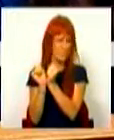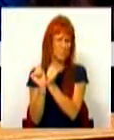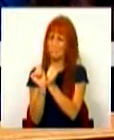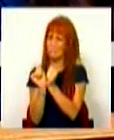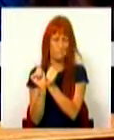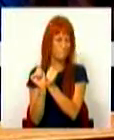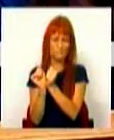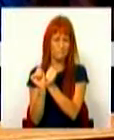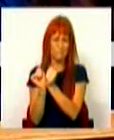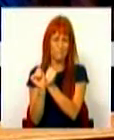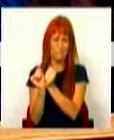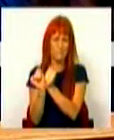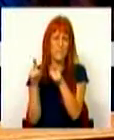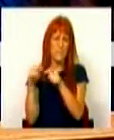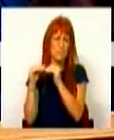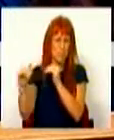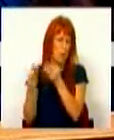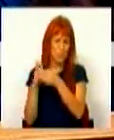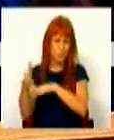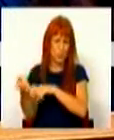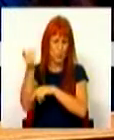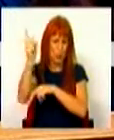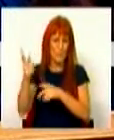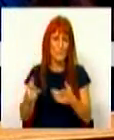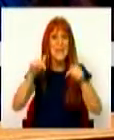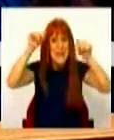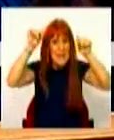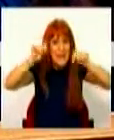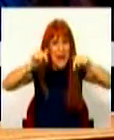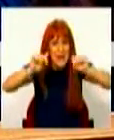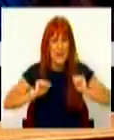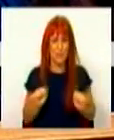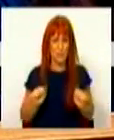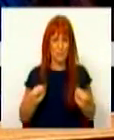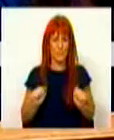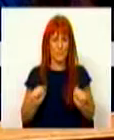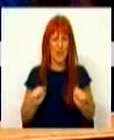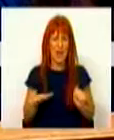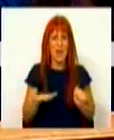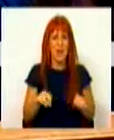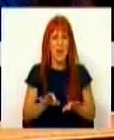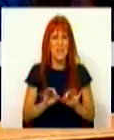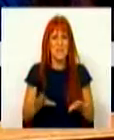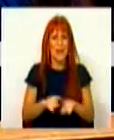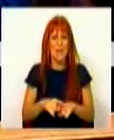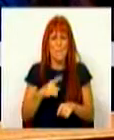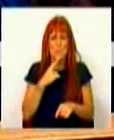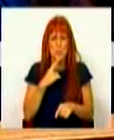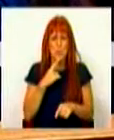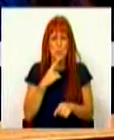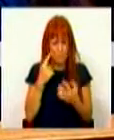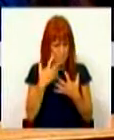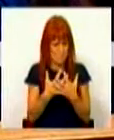que seja sustentável. E é isso que, de uma forma muito